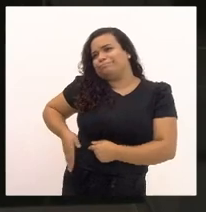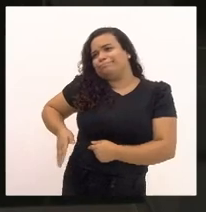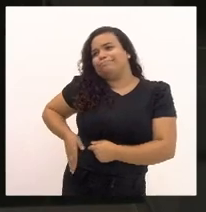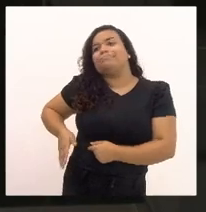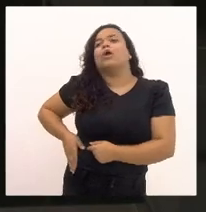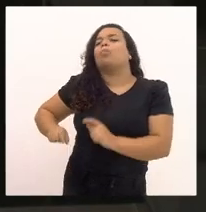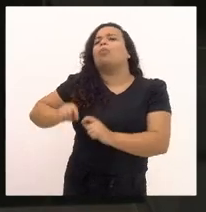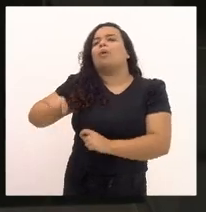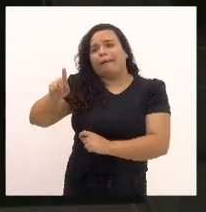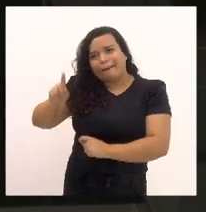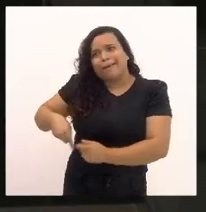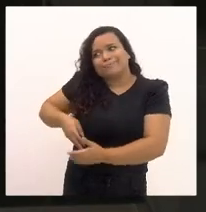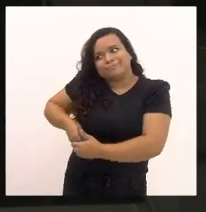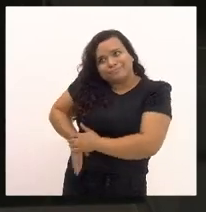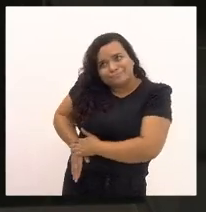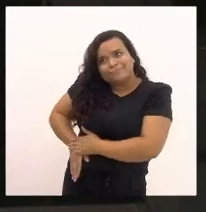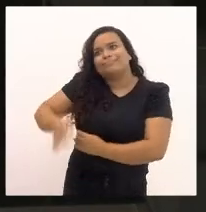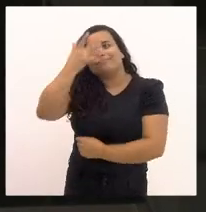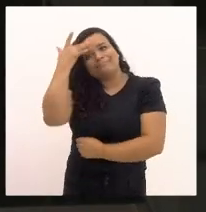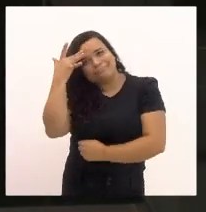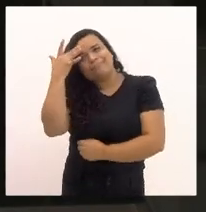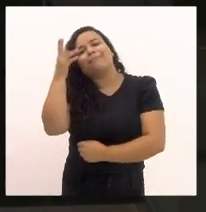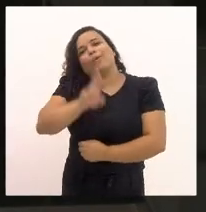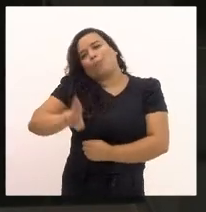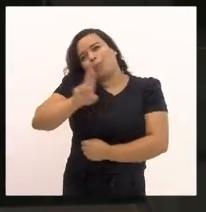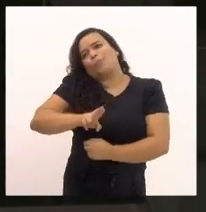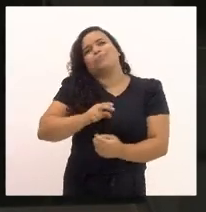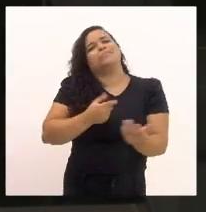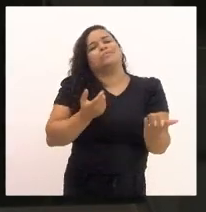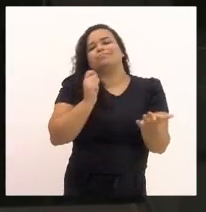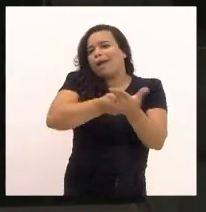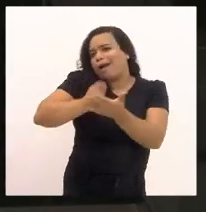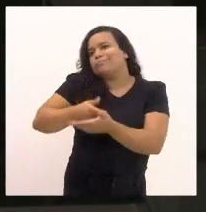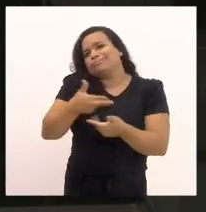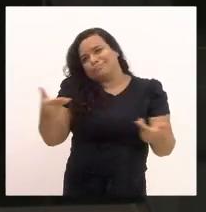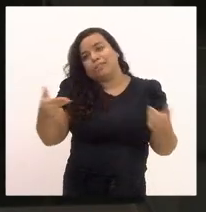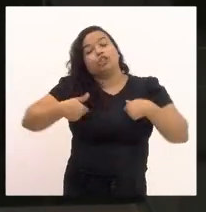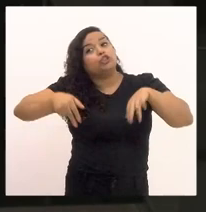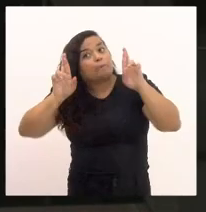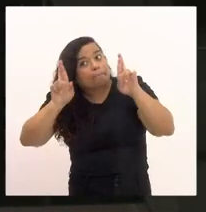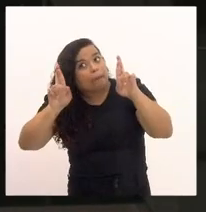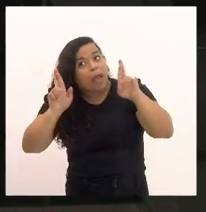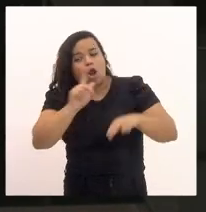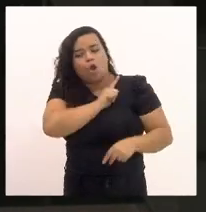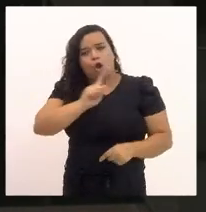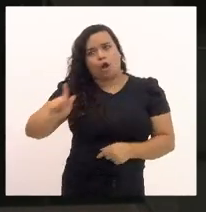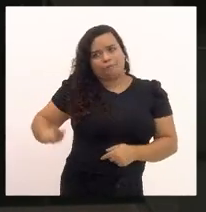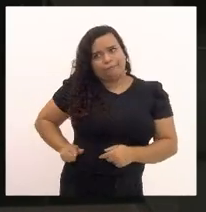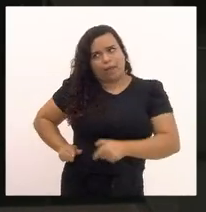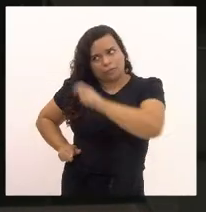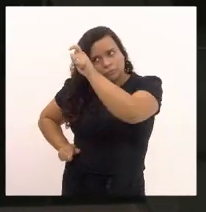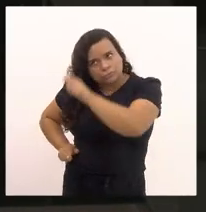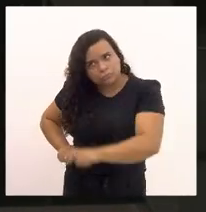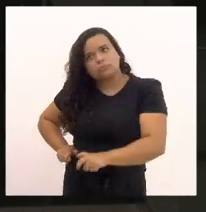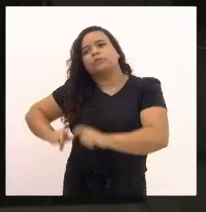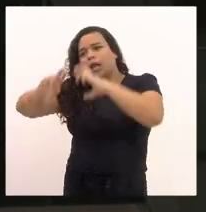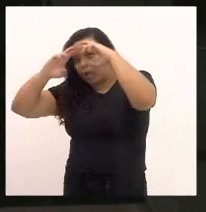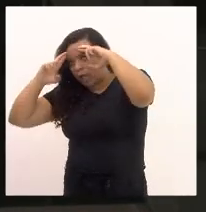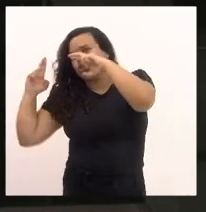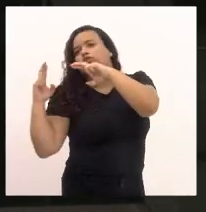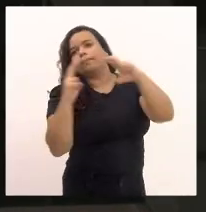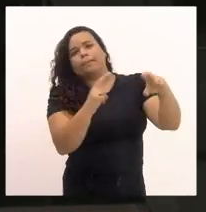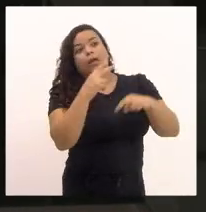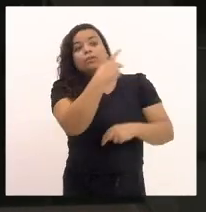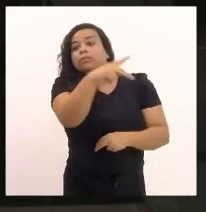E espero que o governador haja atendendo o